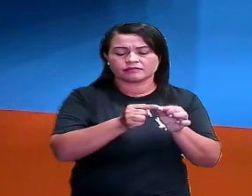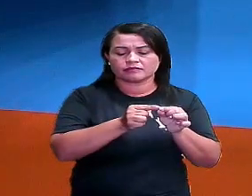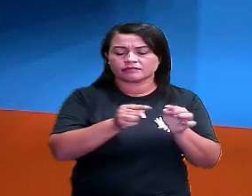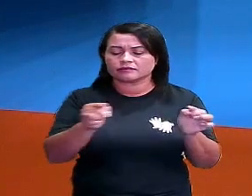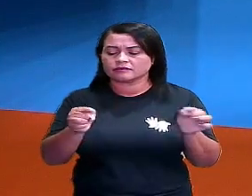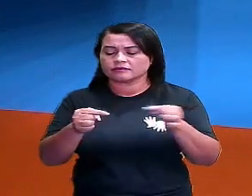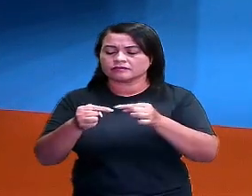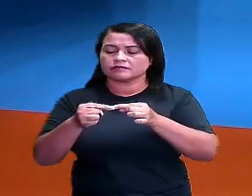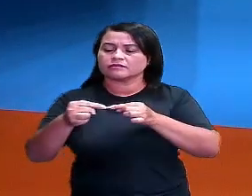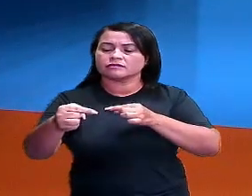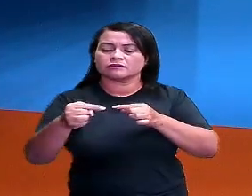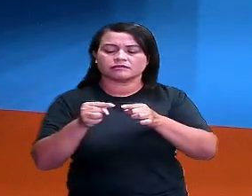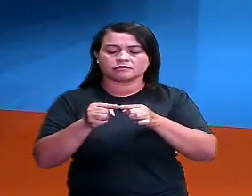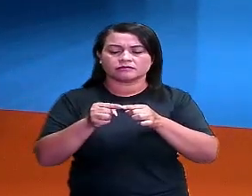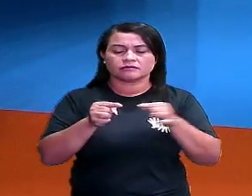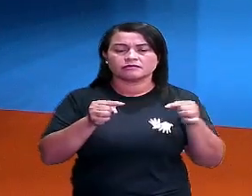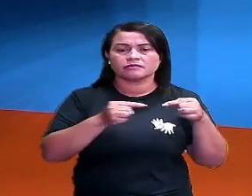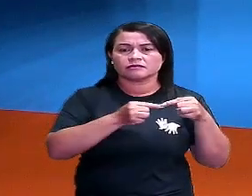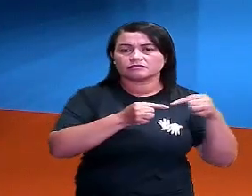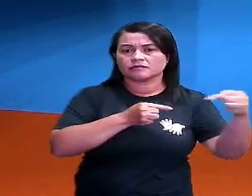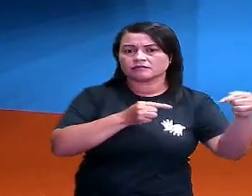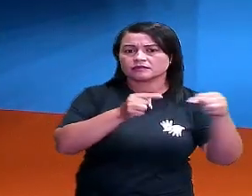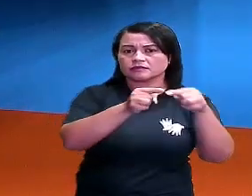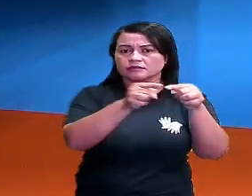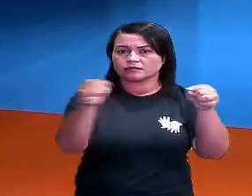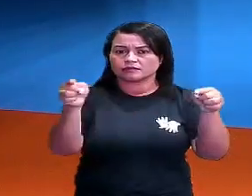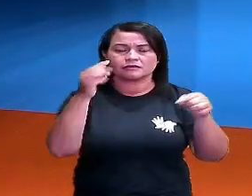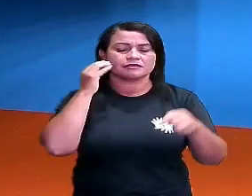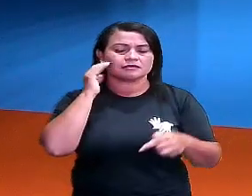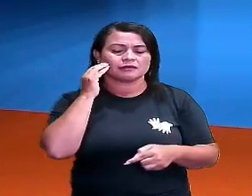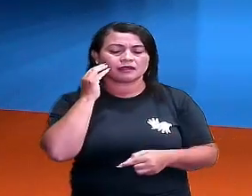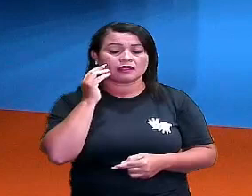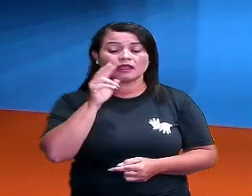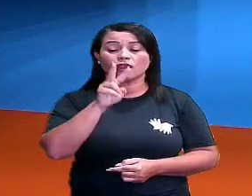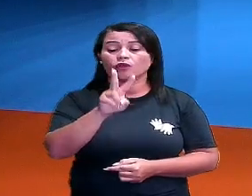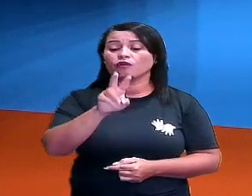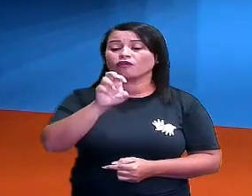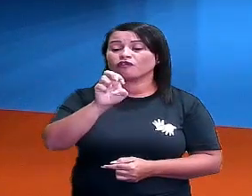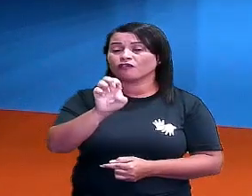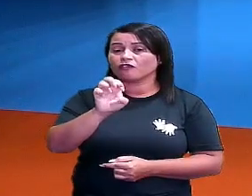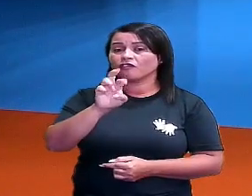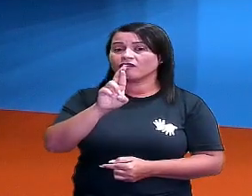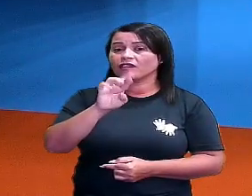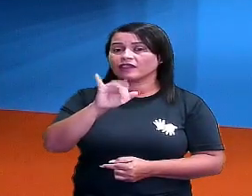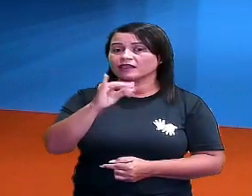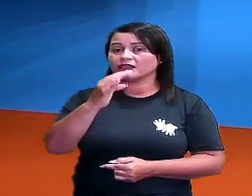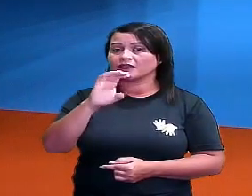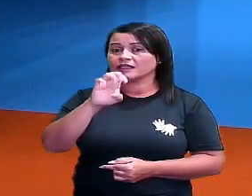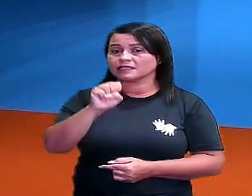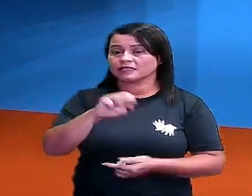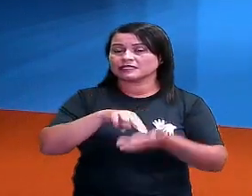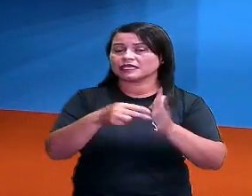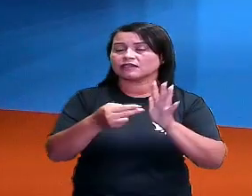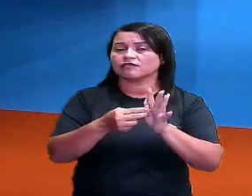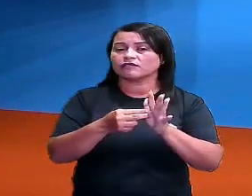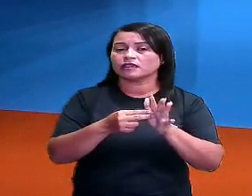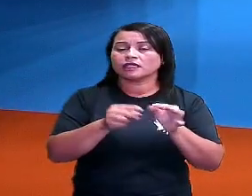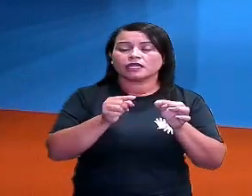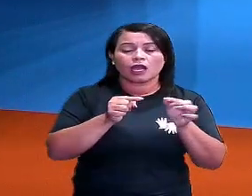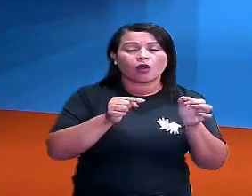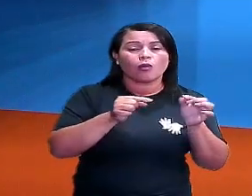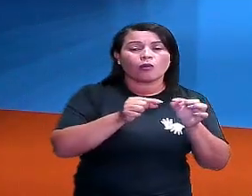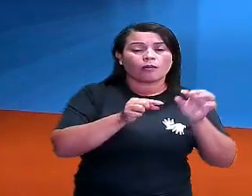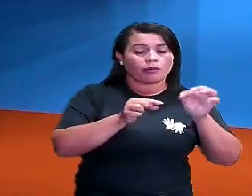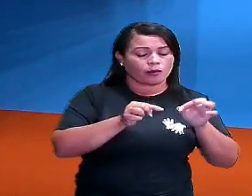facilitar pra você, é aqui a aresta. E o vértice é esse pontinho aqui, ó. Que é o ponto de